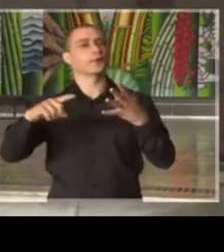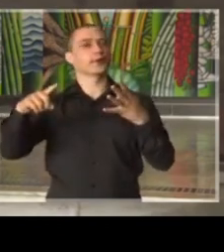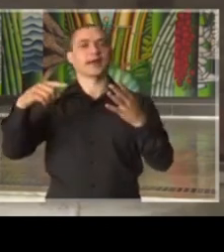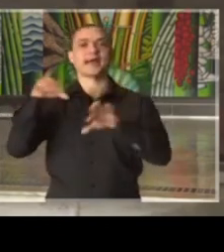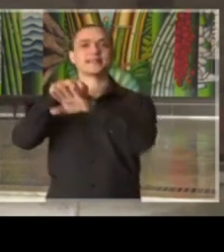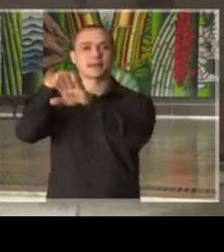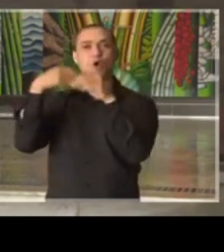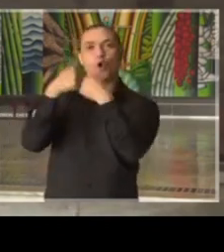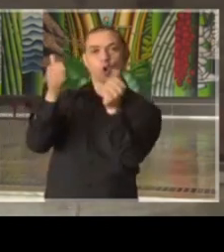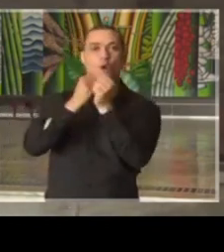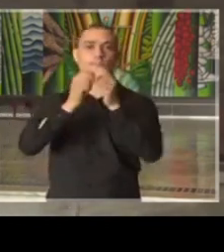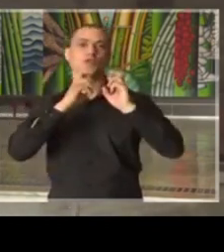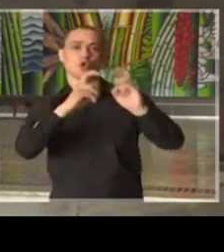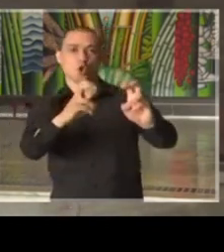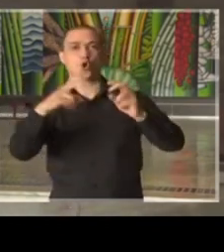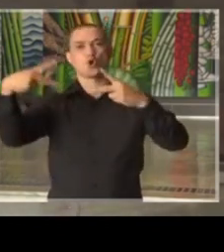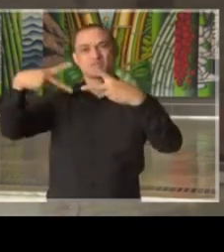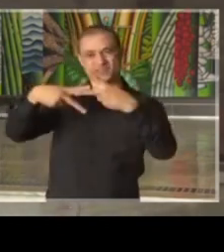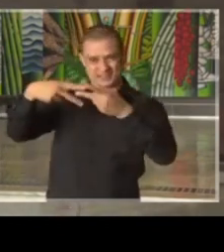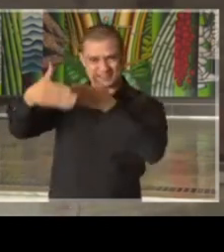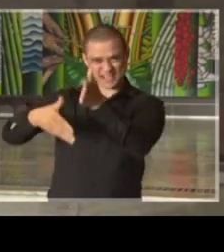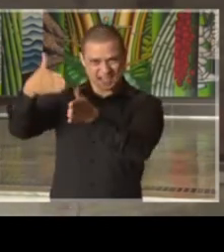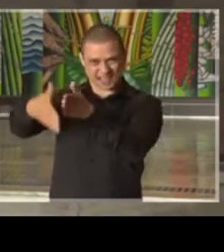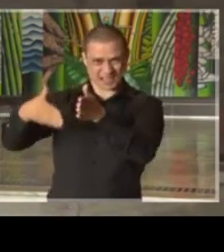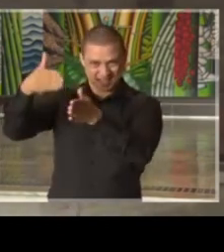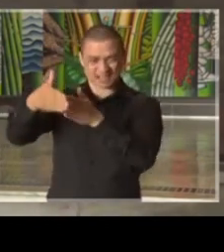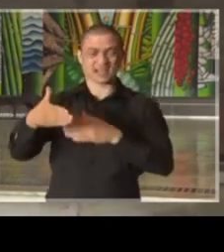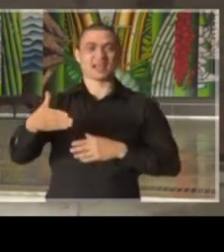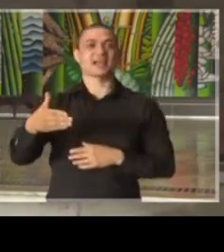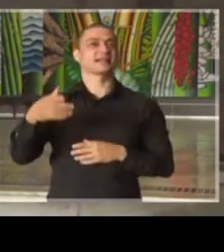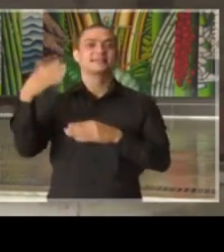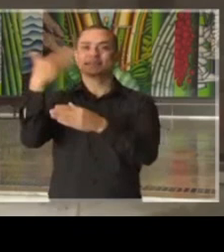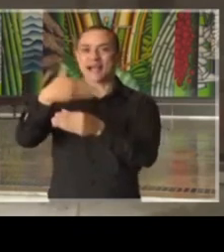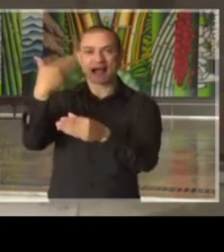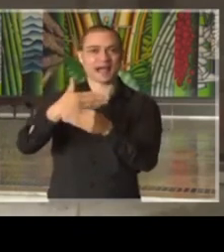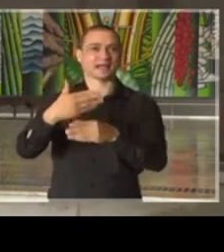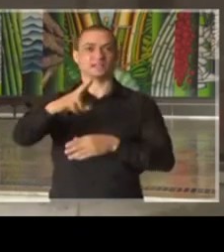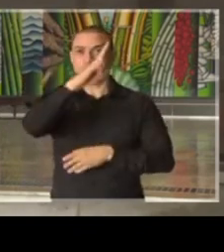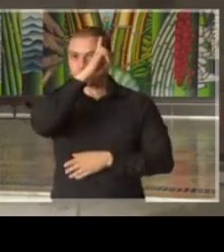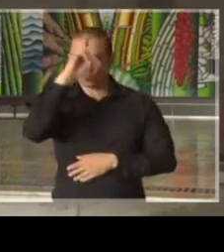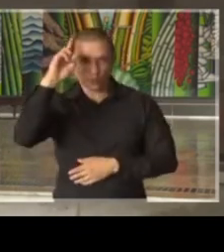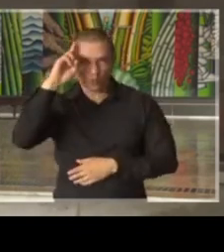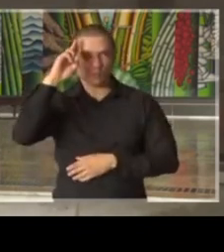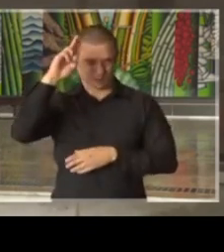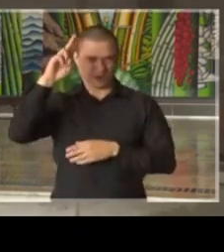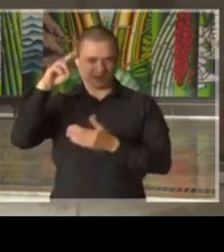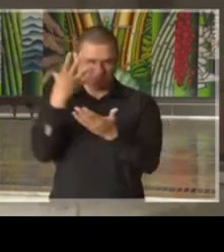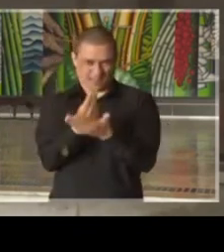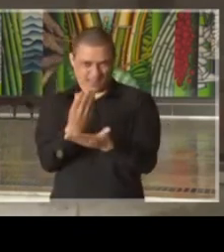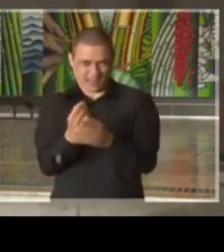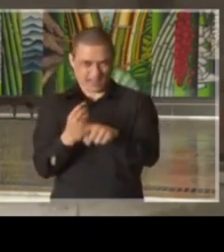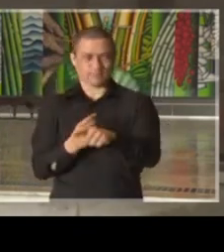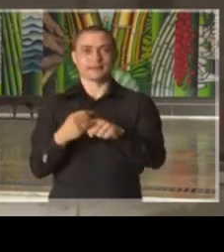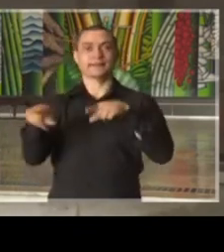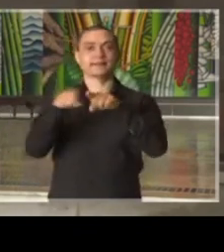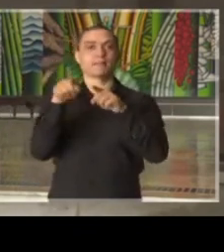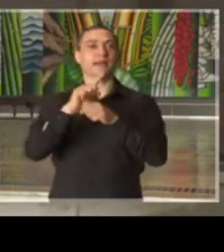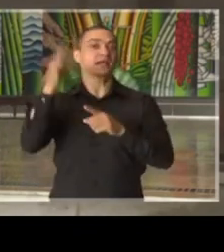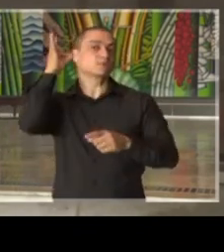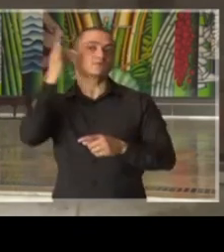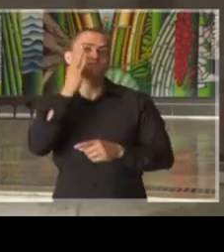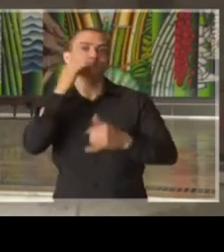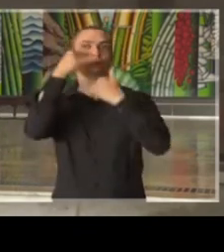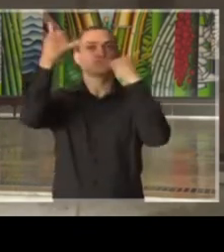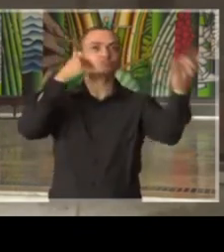público, ônibus, trens e metrôs, táxis, aplicativos de transporte, serviços de call center,